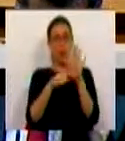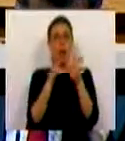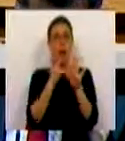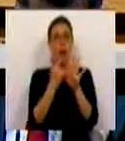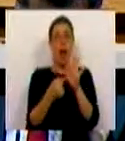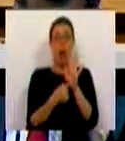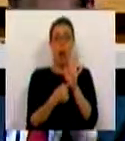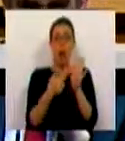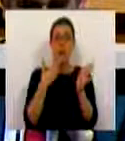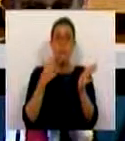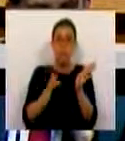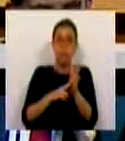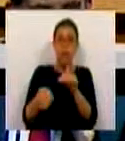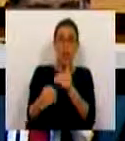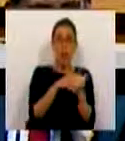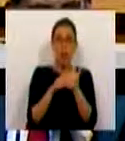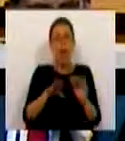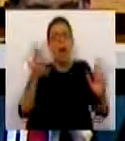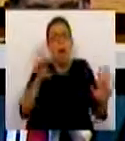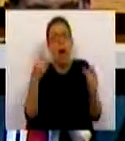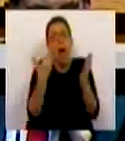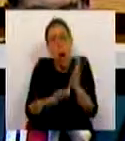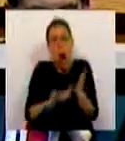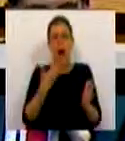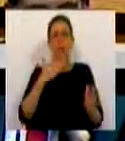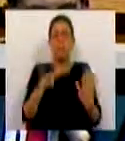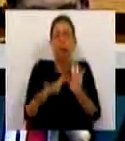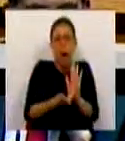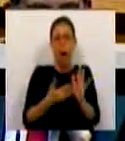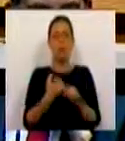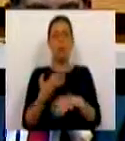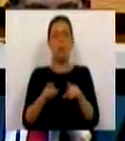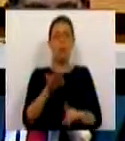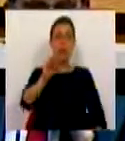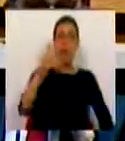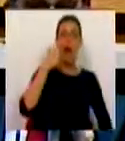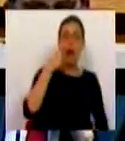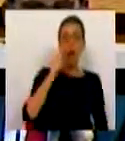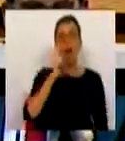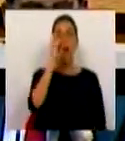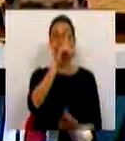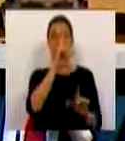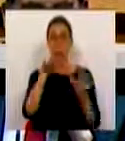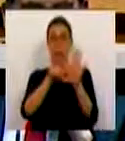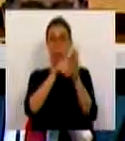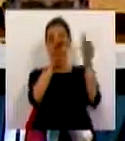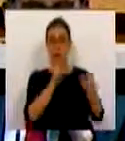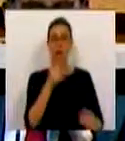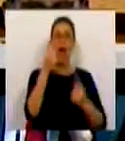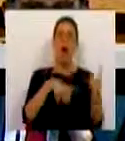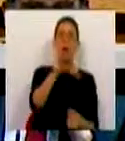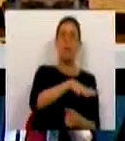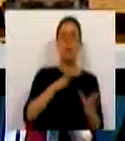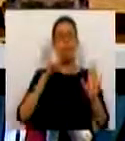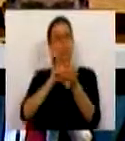continua a acarretar na realização da igualdade. Mas pelo menos temos um instrumento. Um instrumento que funciona como alerta, que avisa o legislador em certas circunstâncias